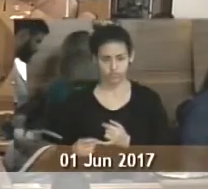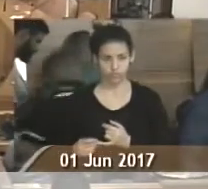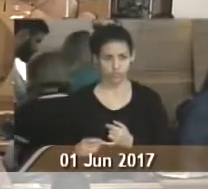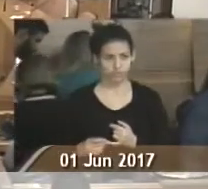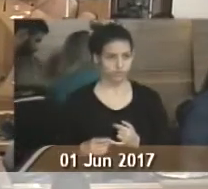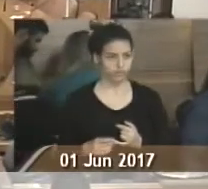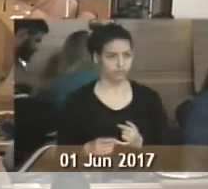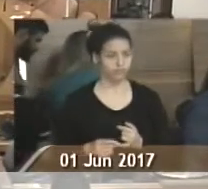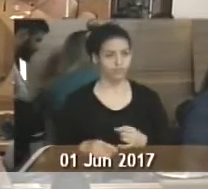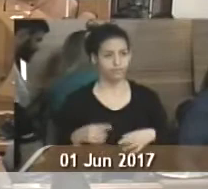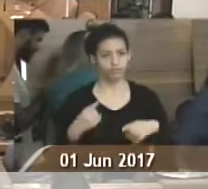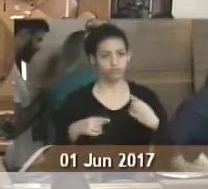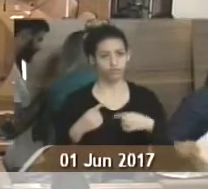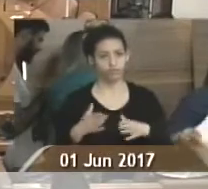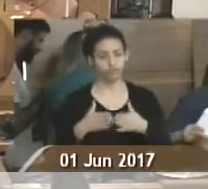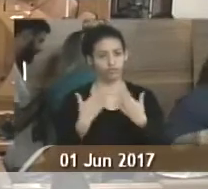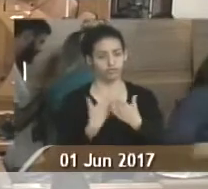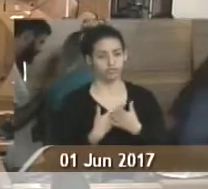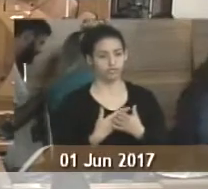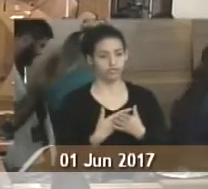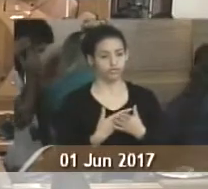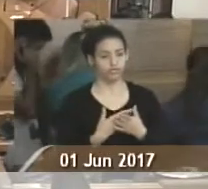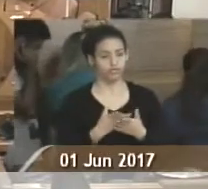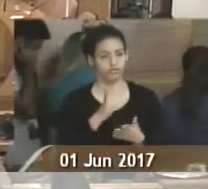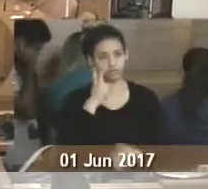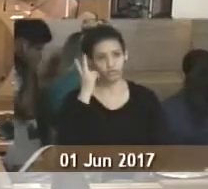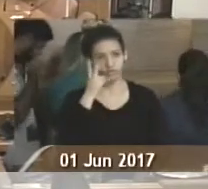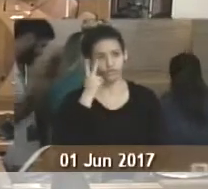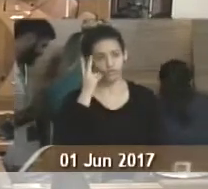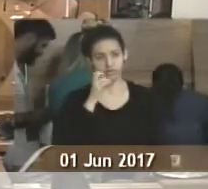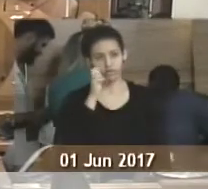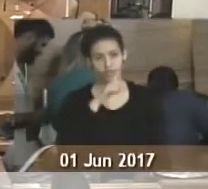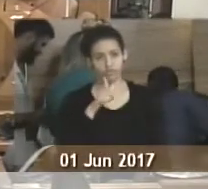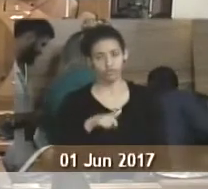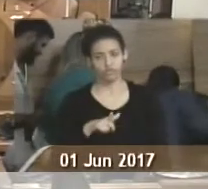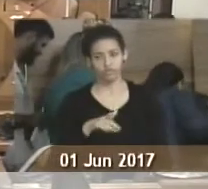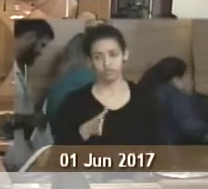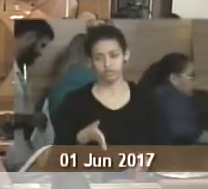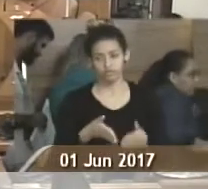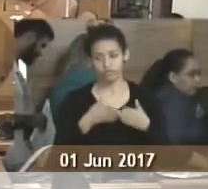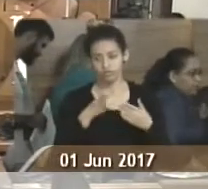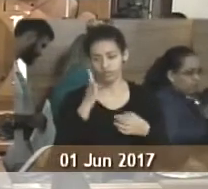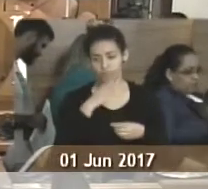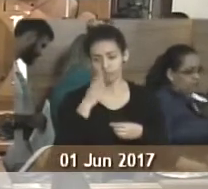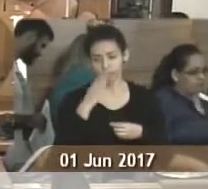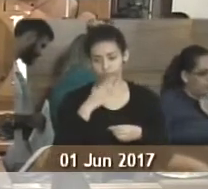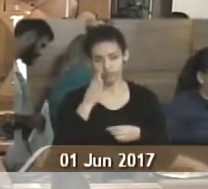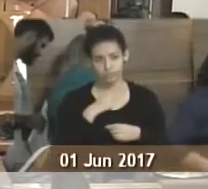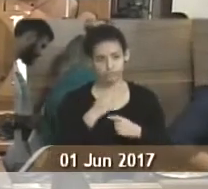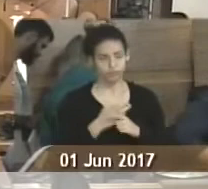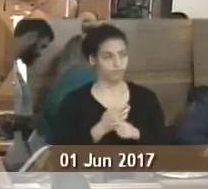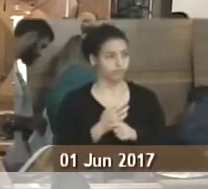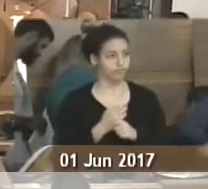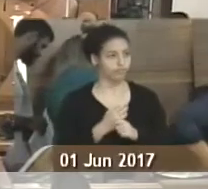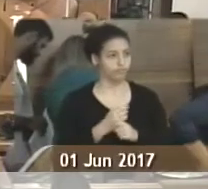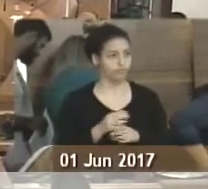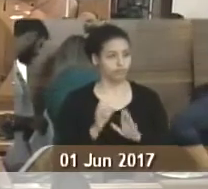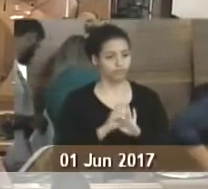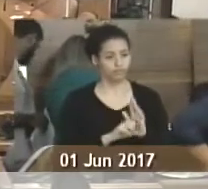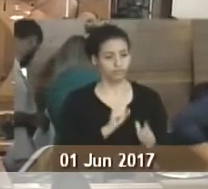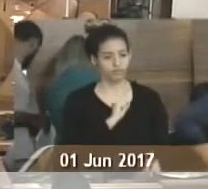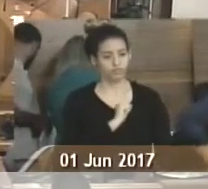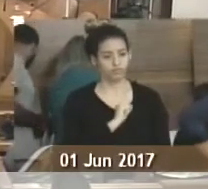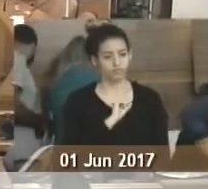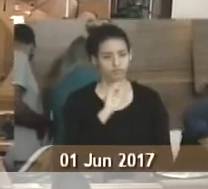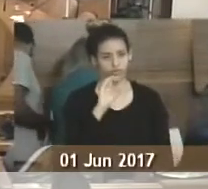Em discussão, requerimento verbal de autoria do vereador José Augusto que solicitou o regime de urgência para o ofício